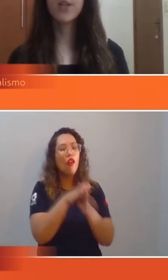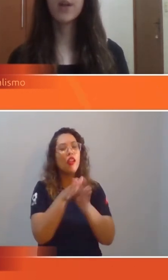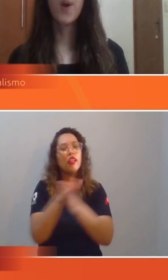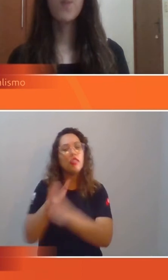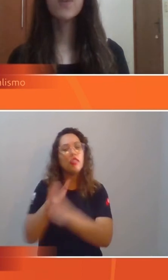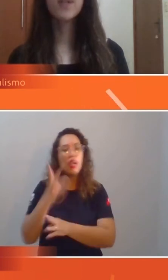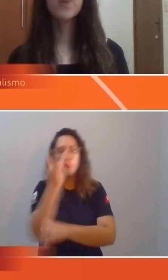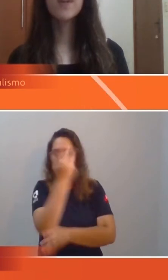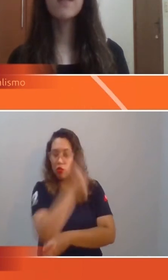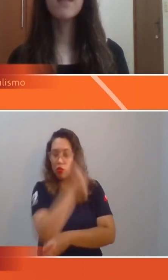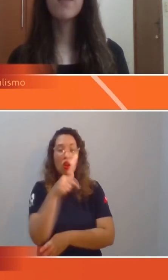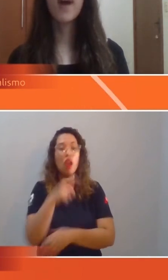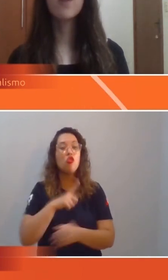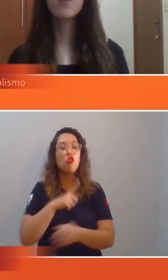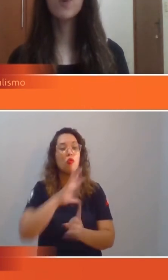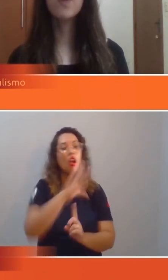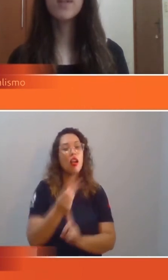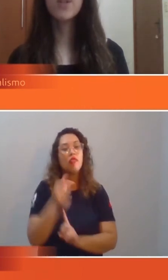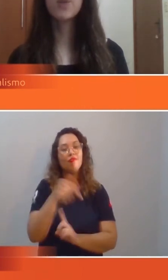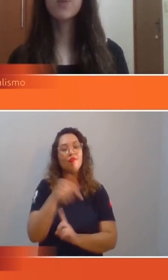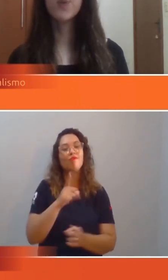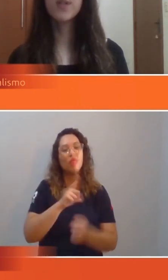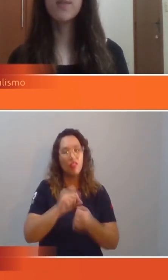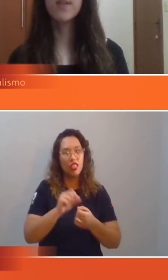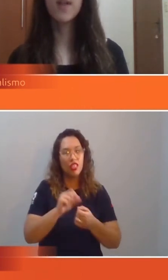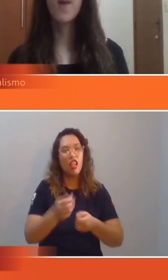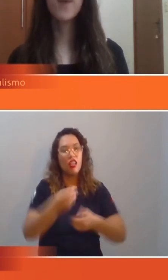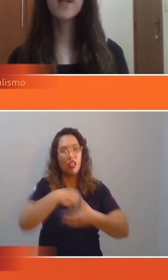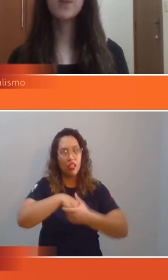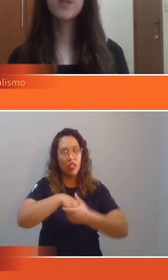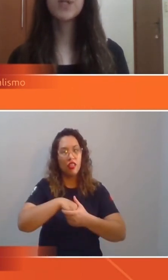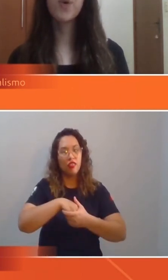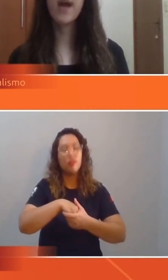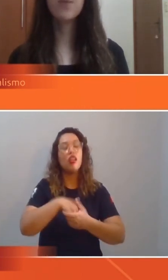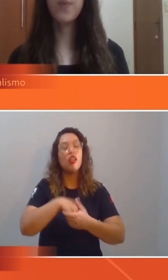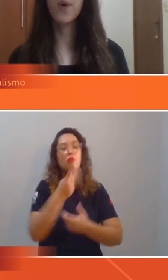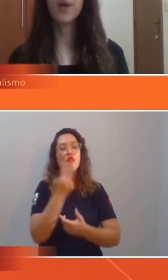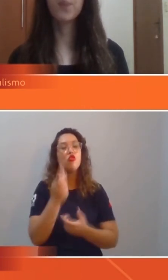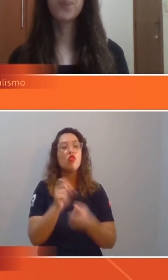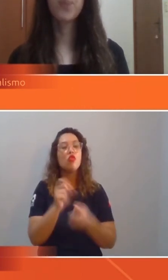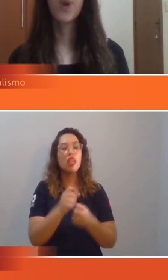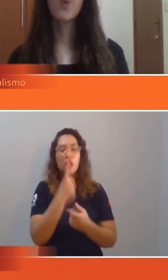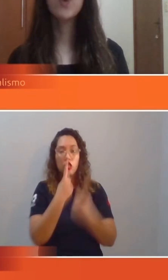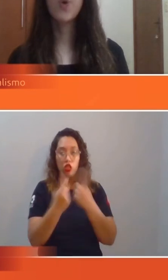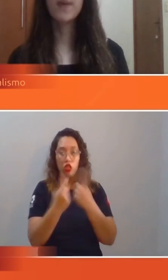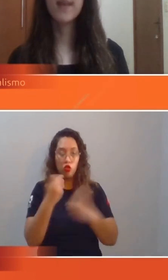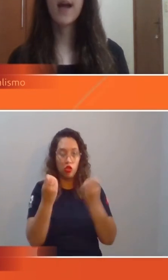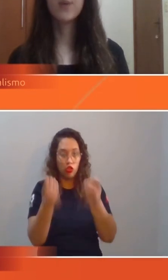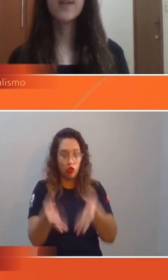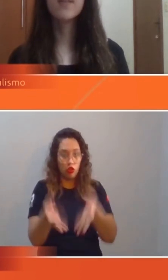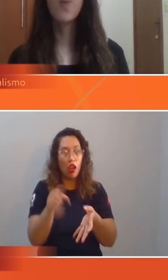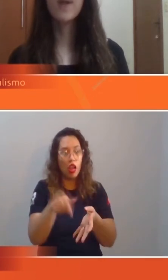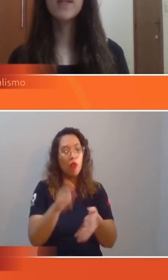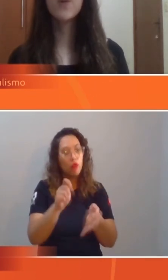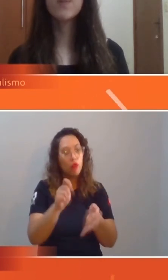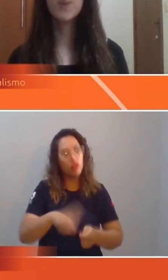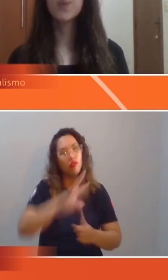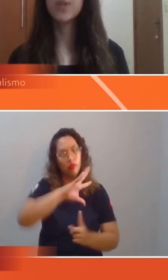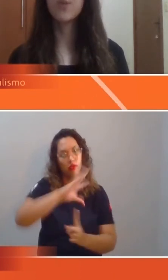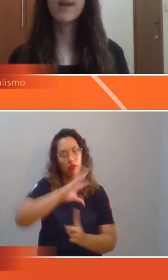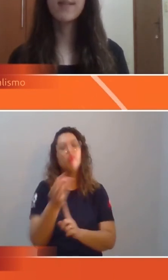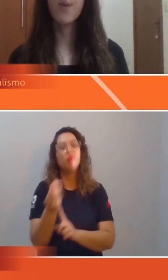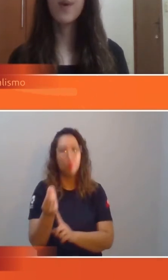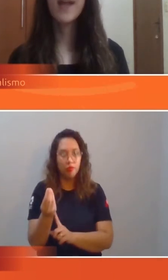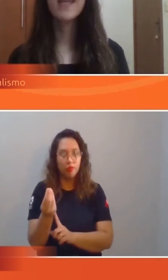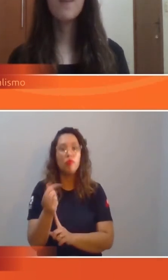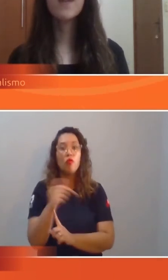reciclagem, mostrando que existem vários outros destinos possíveis para aquilo que é jogado fora. O documentário tem 52 minutos